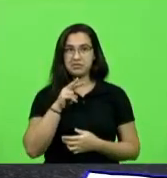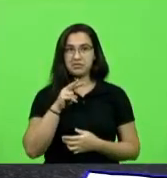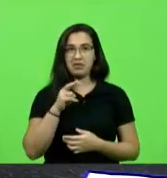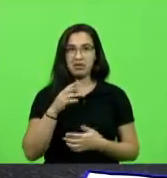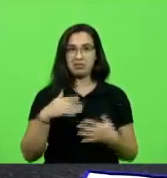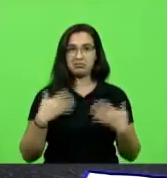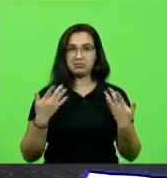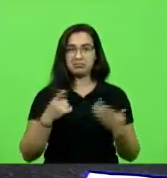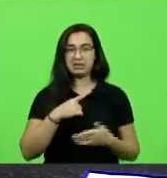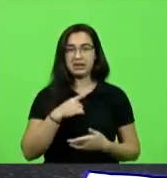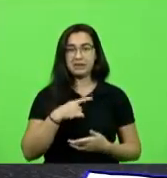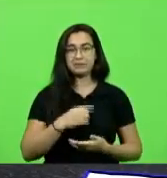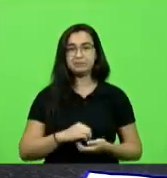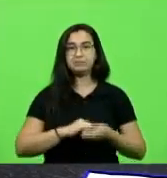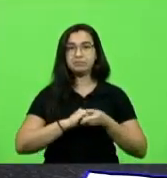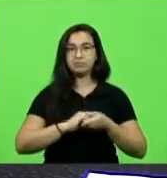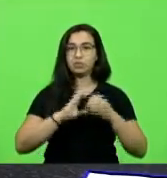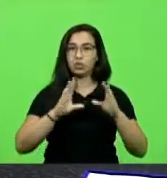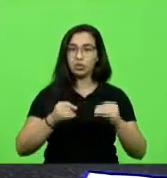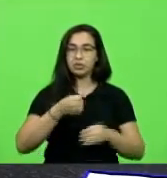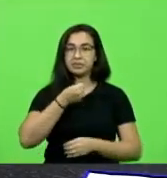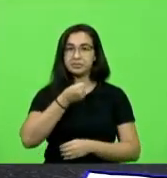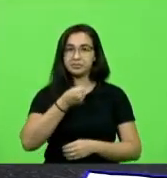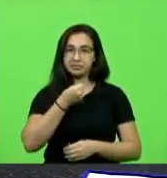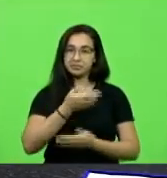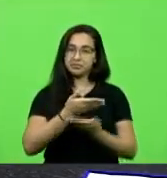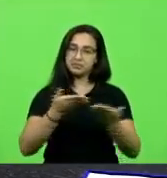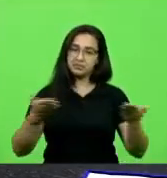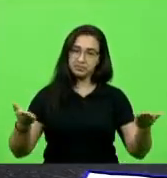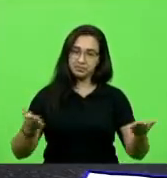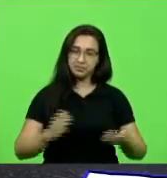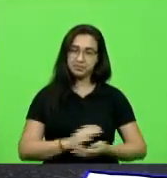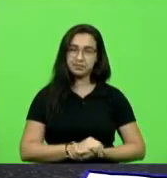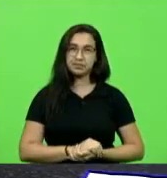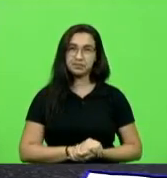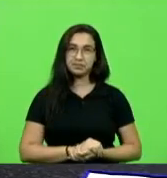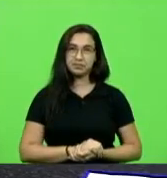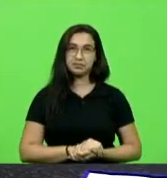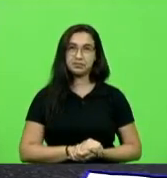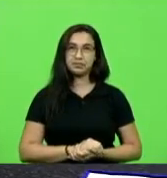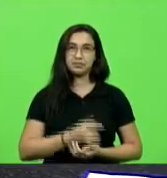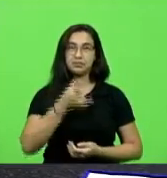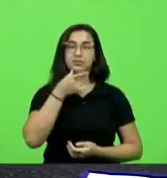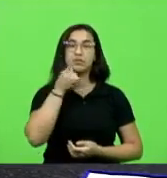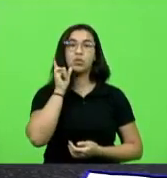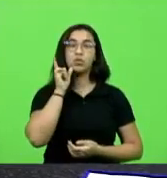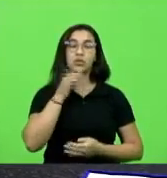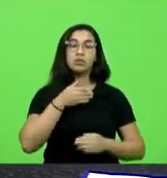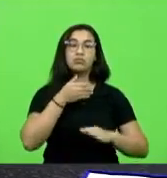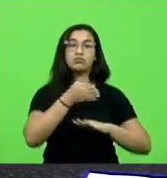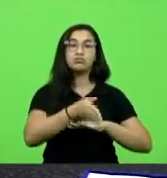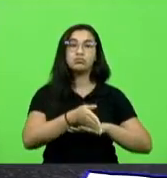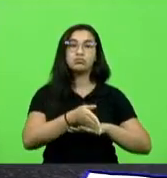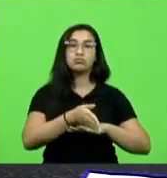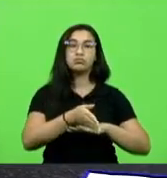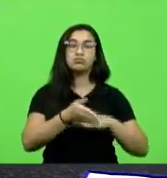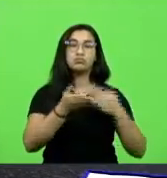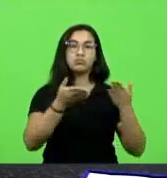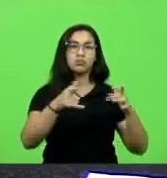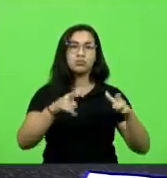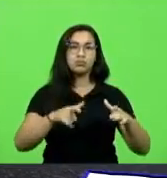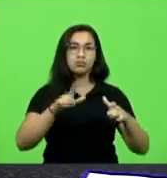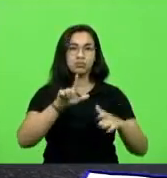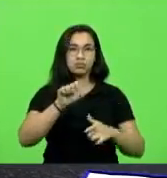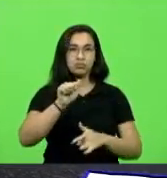cumprimentar toda a imprensa e a todos vocês ontem nós fomos até a lagoa da Conceição a